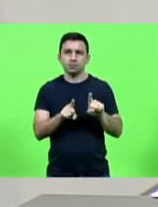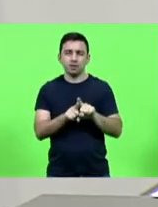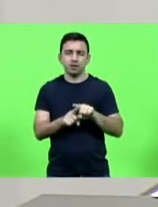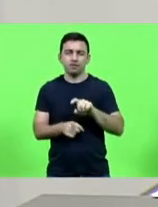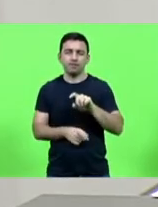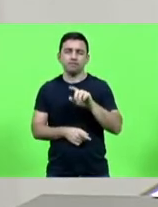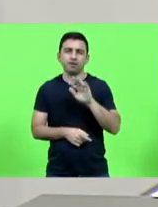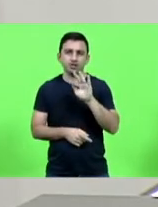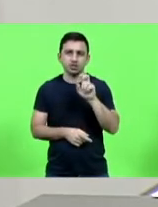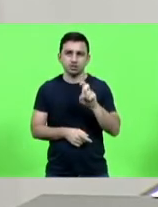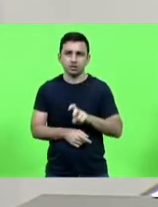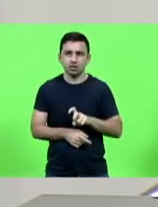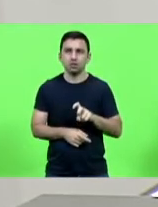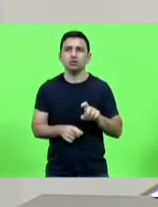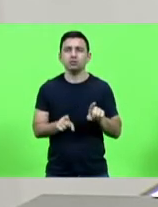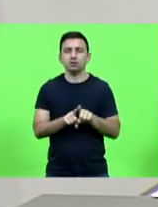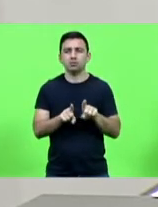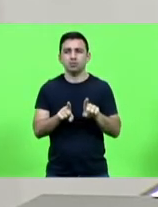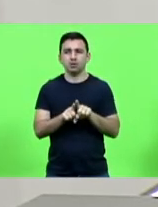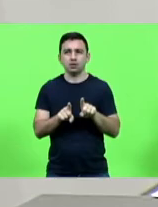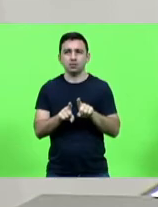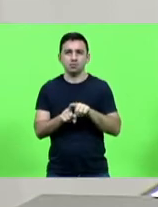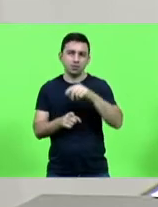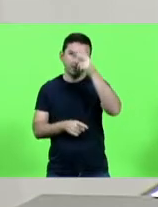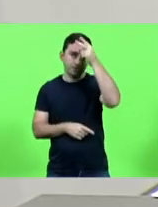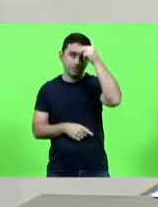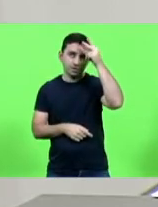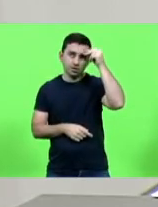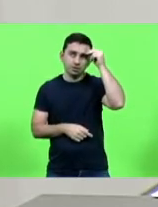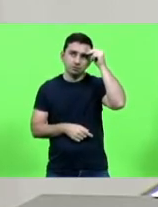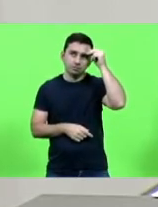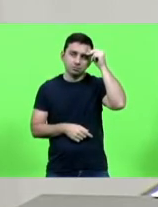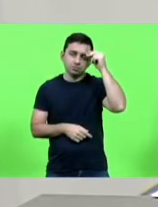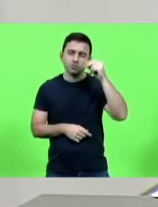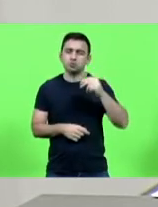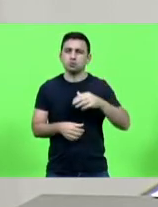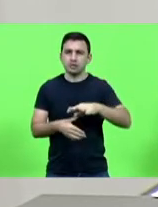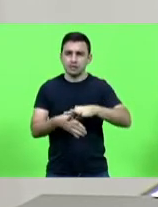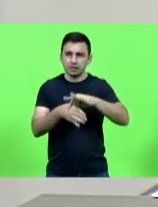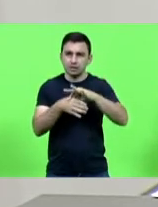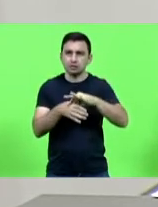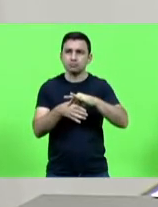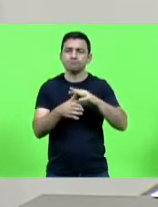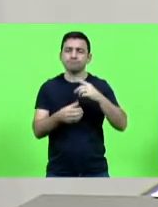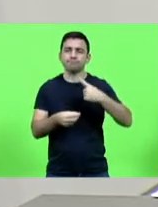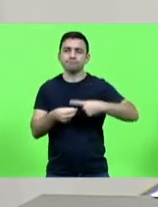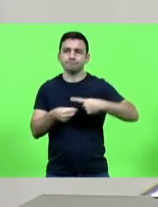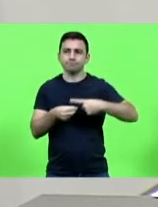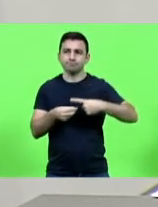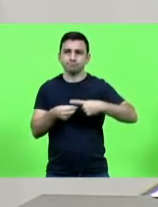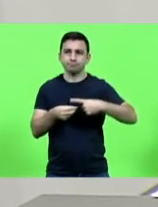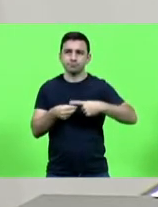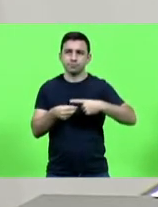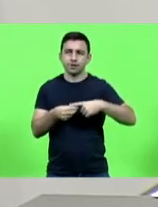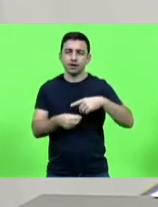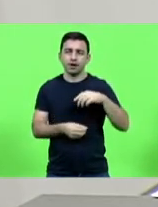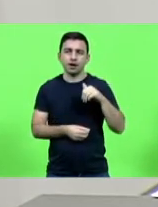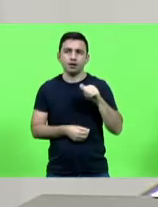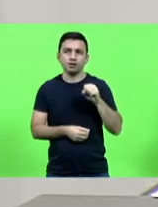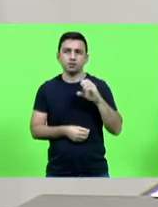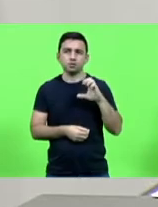prefeito e as lideranças vereadores do município de Ascurra